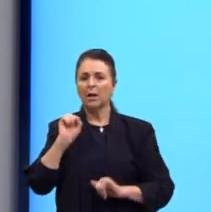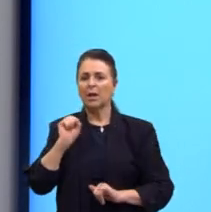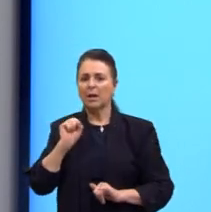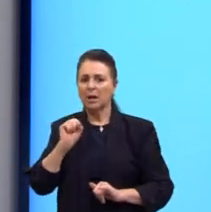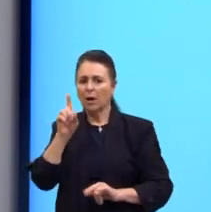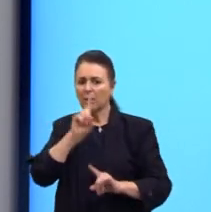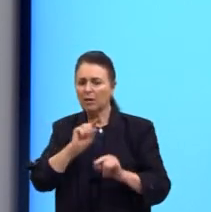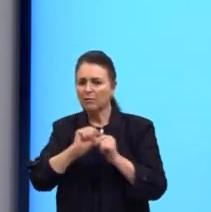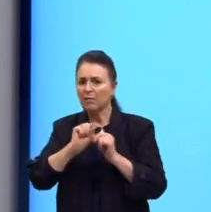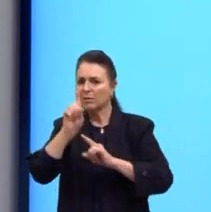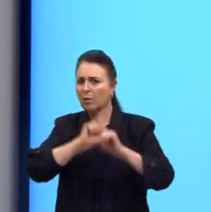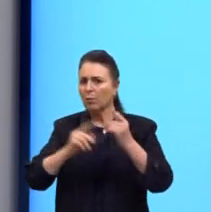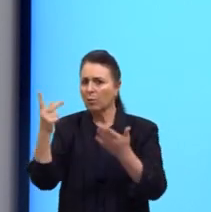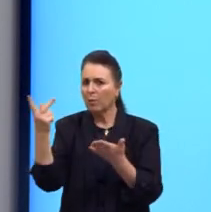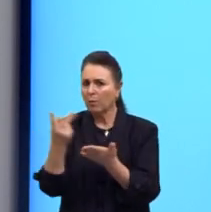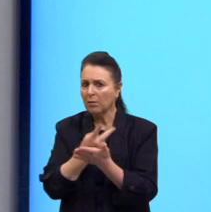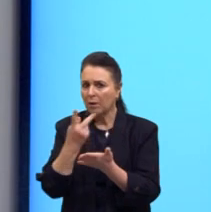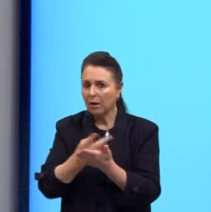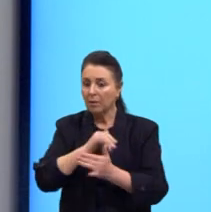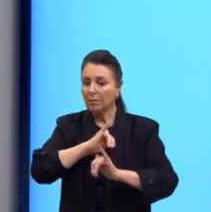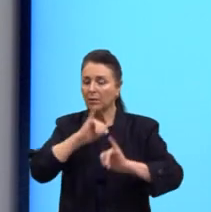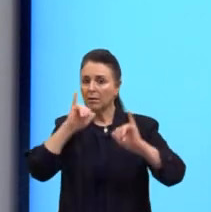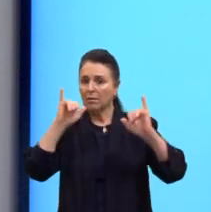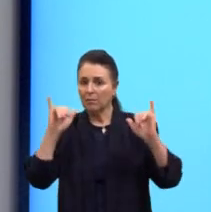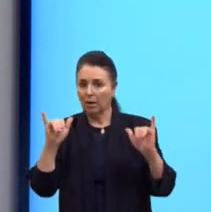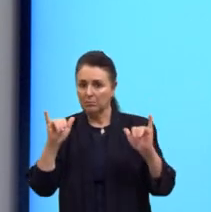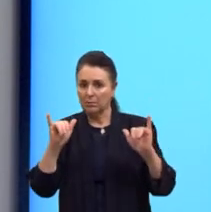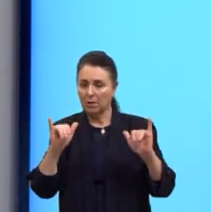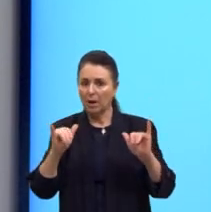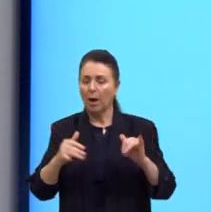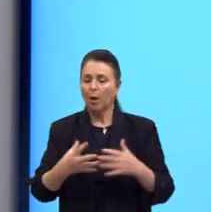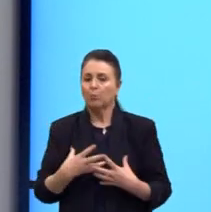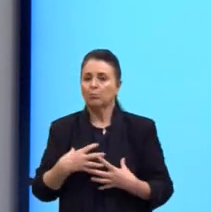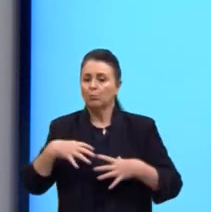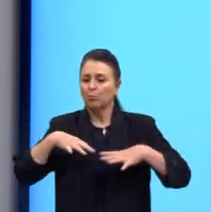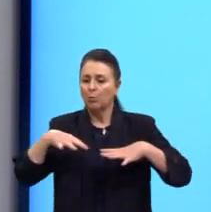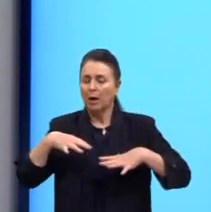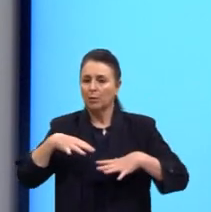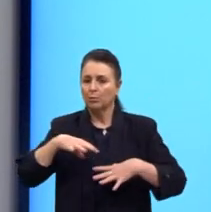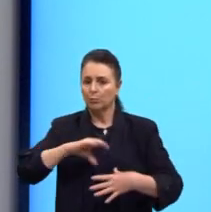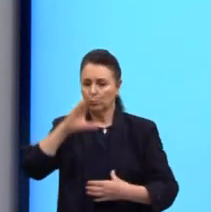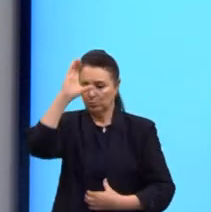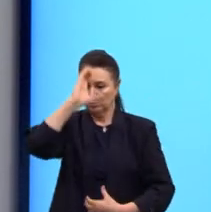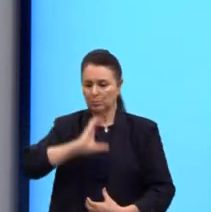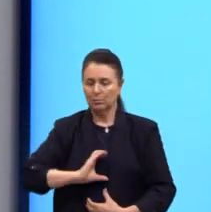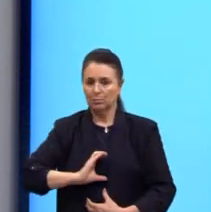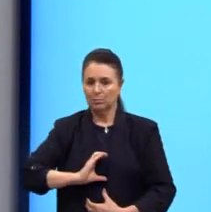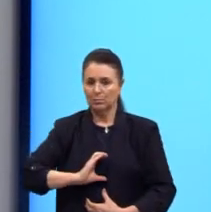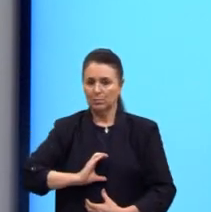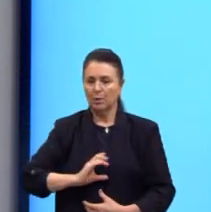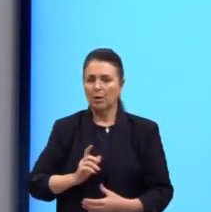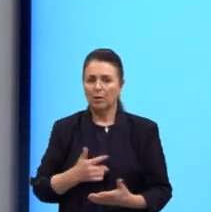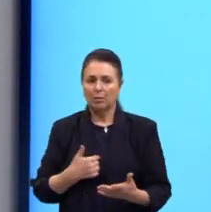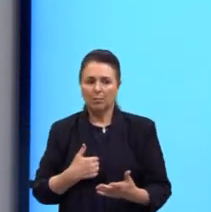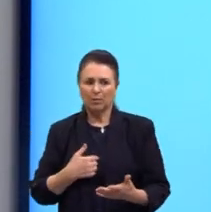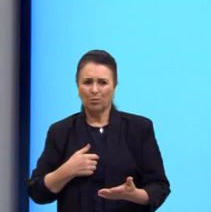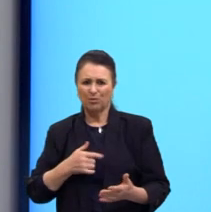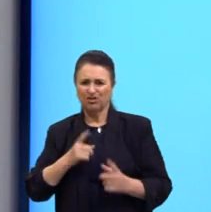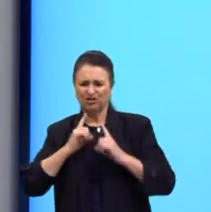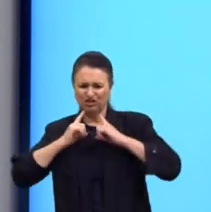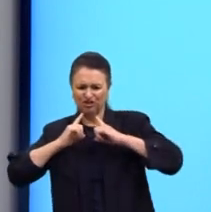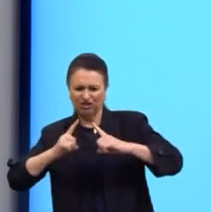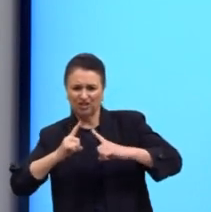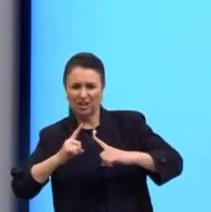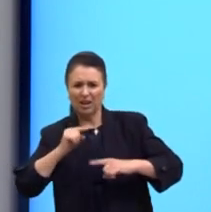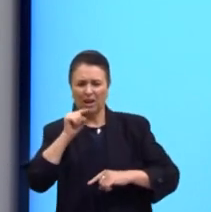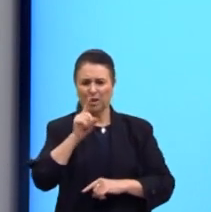lei, é um ato de cidadania. Isso é ser cidadão. Isso que é um ato que ofenda a pessoa, a